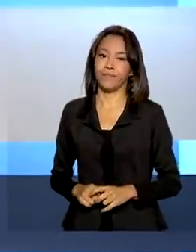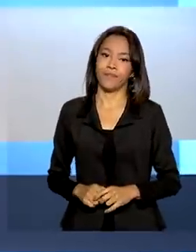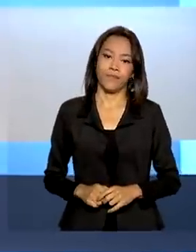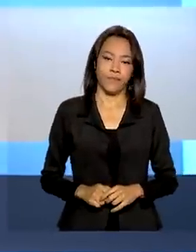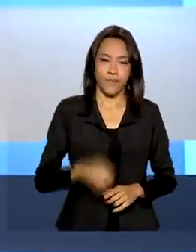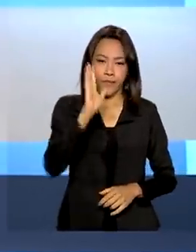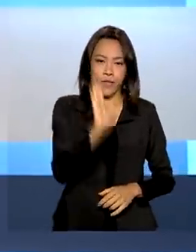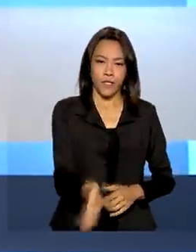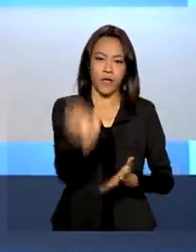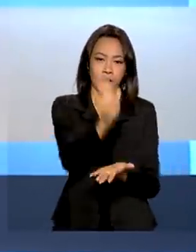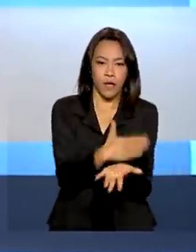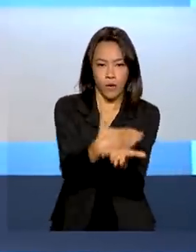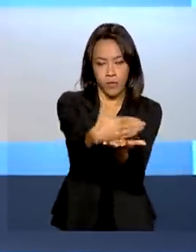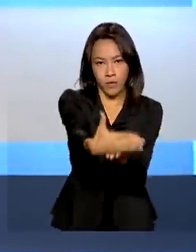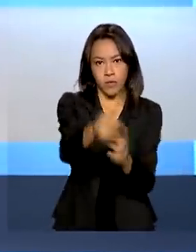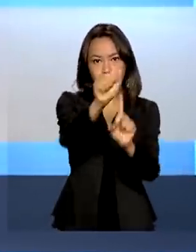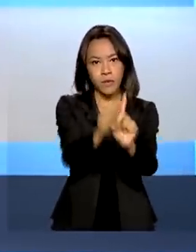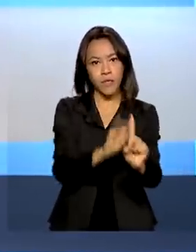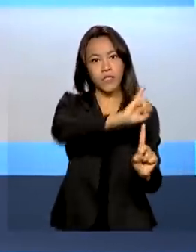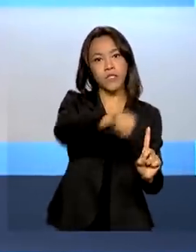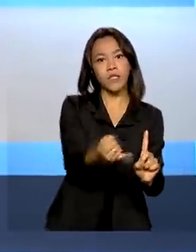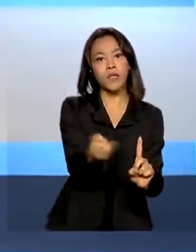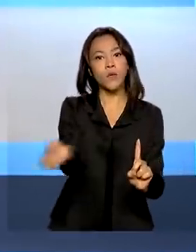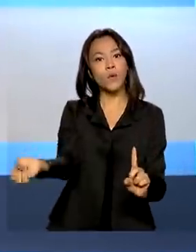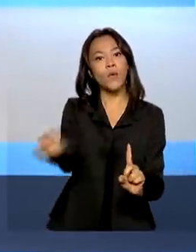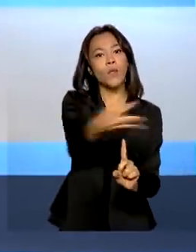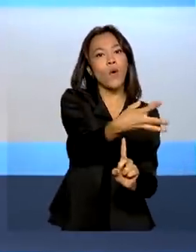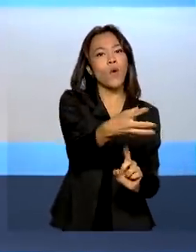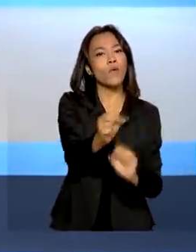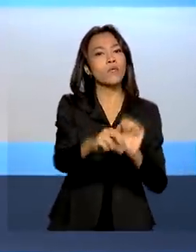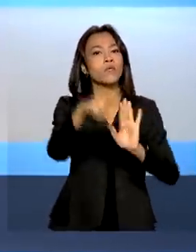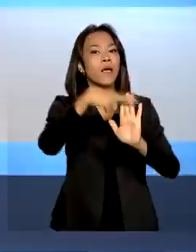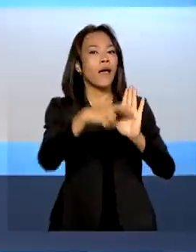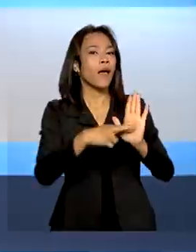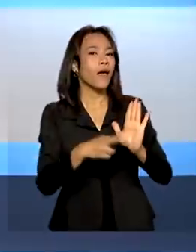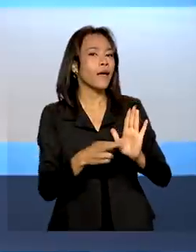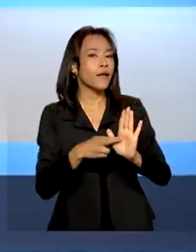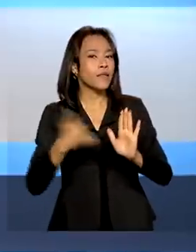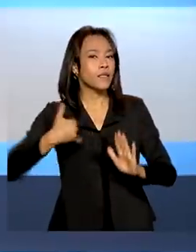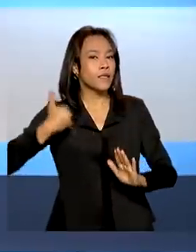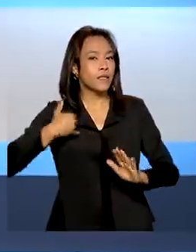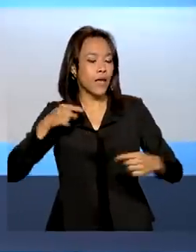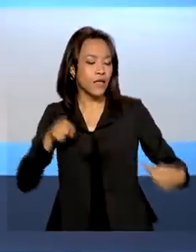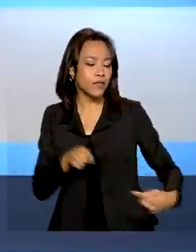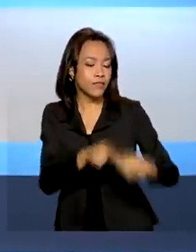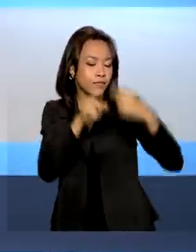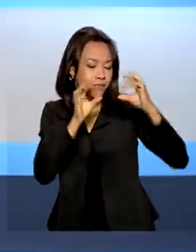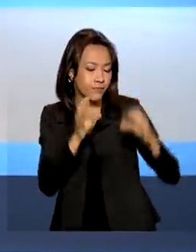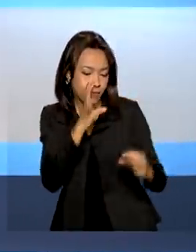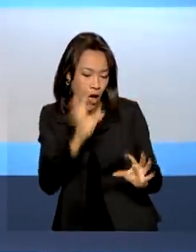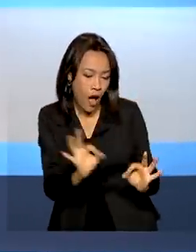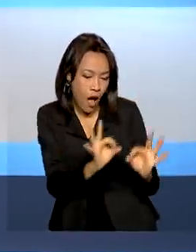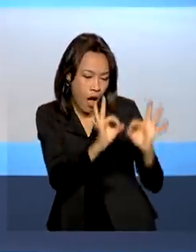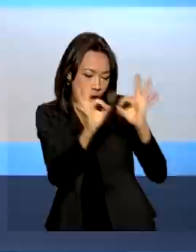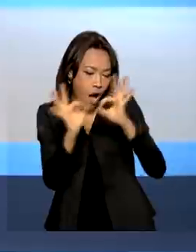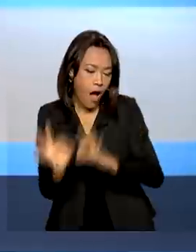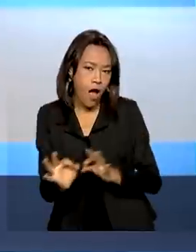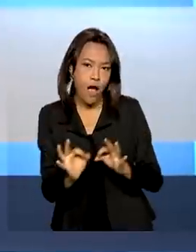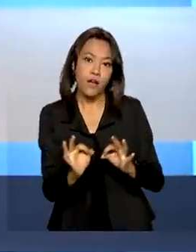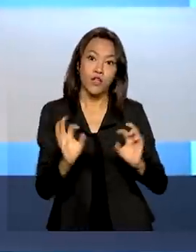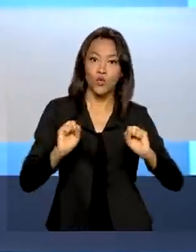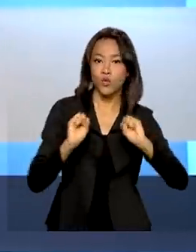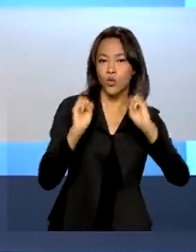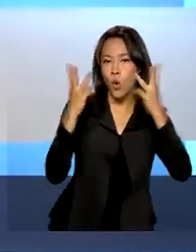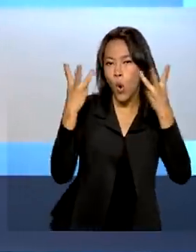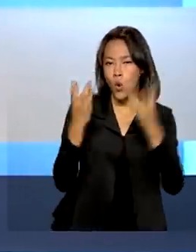Começou a valer, agora em janeiro, o novo método de classificação indicativa para obras audiovisuais, jogos e shows.